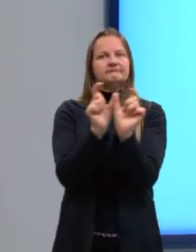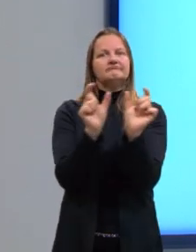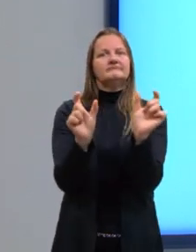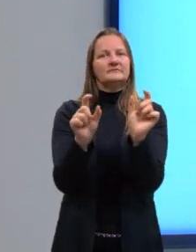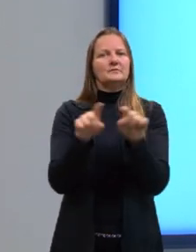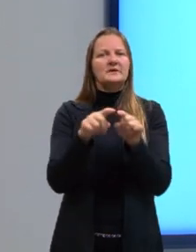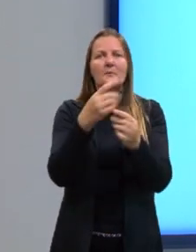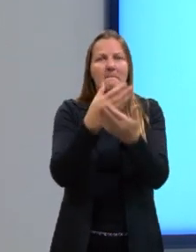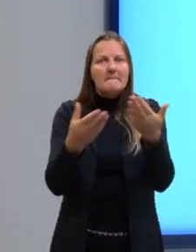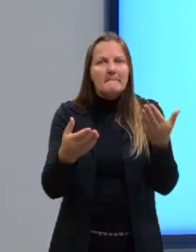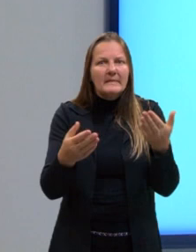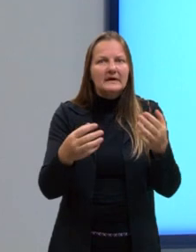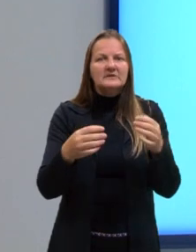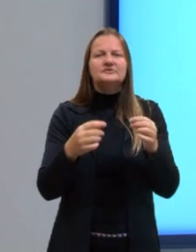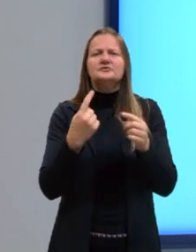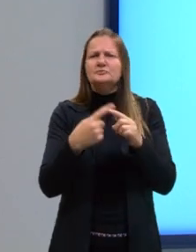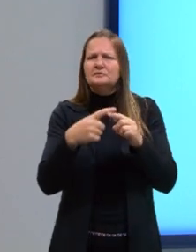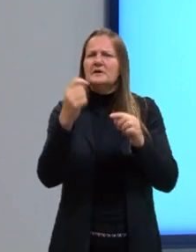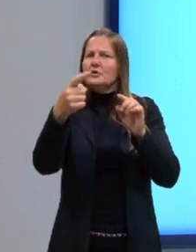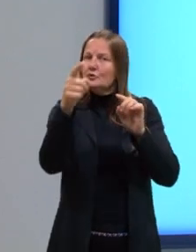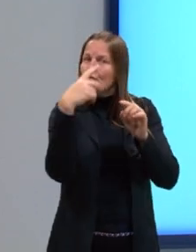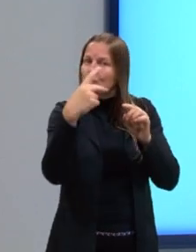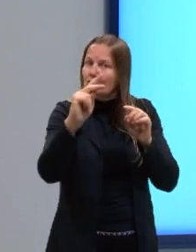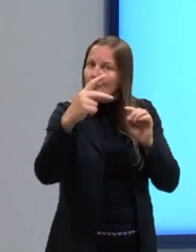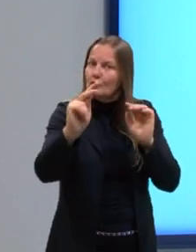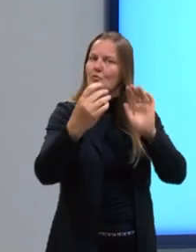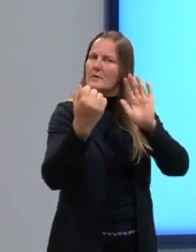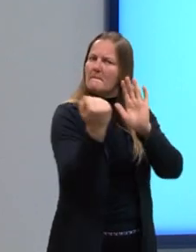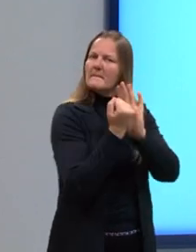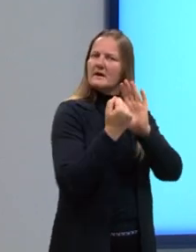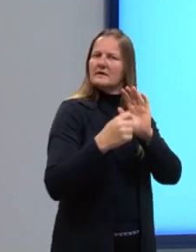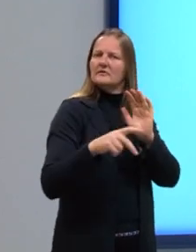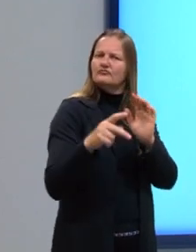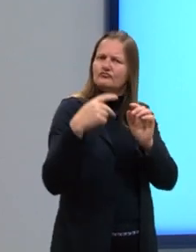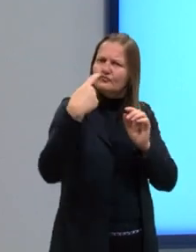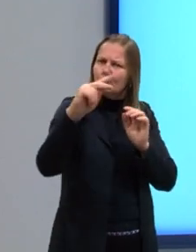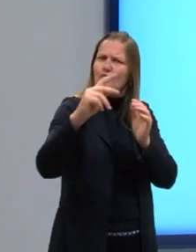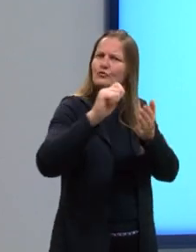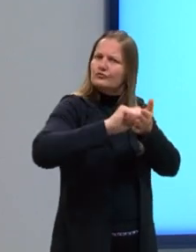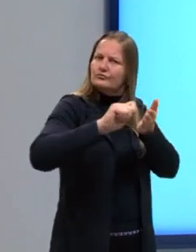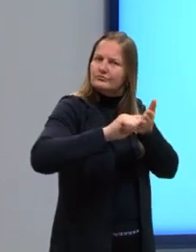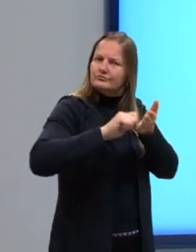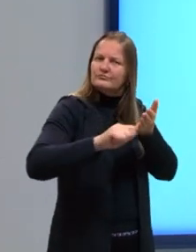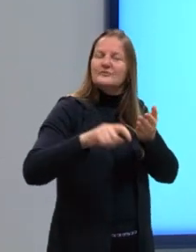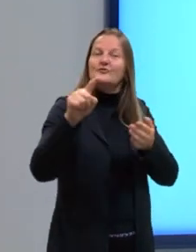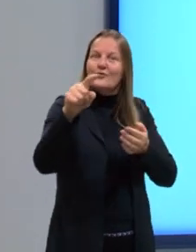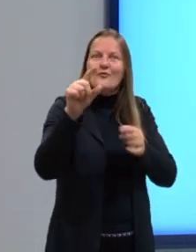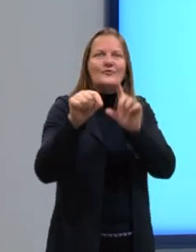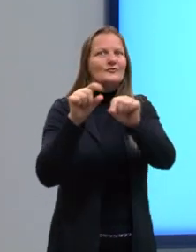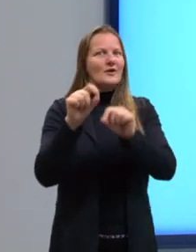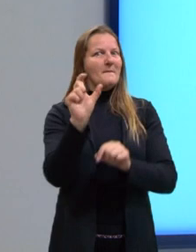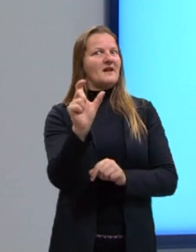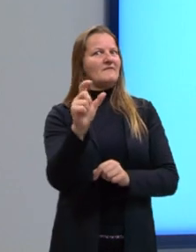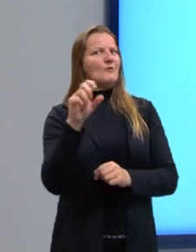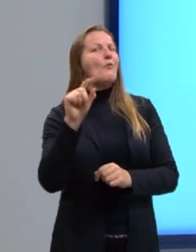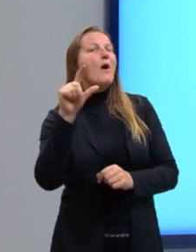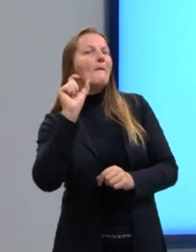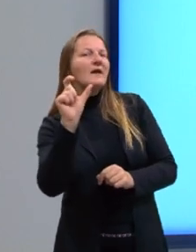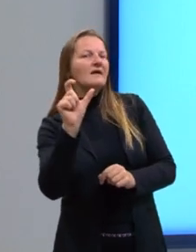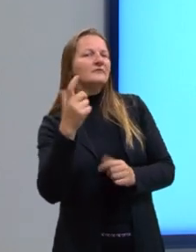Não perde esse fio de deixar a tua marca no teu texto, a tua autoria. Então, tu que vai escolher essa palavra.